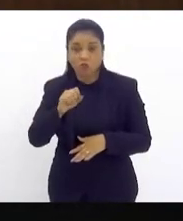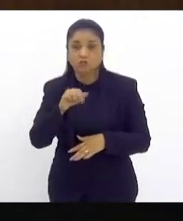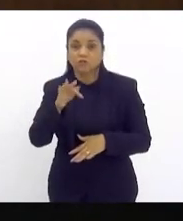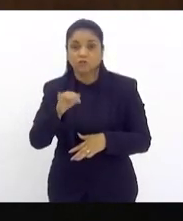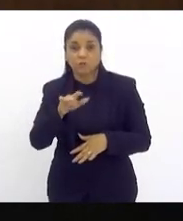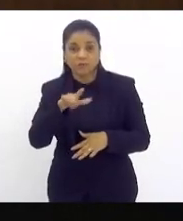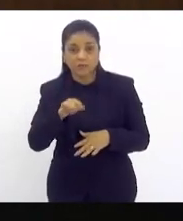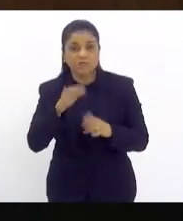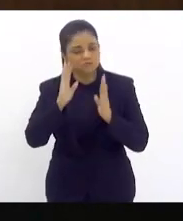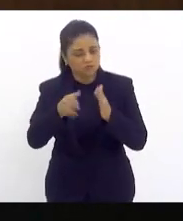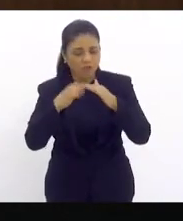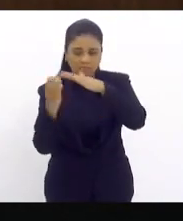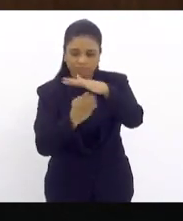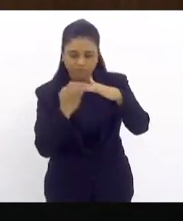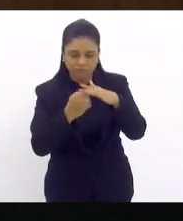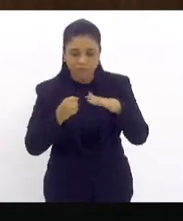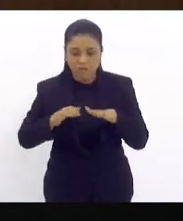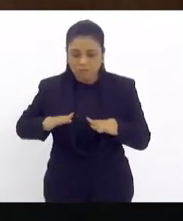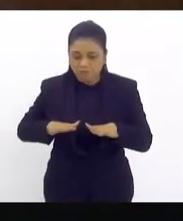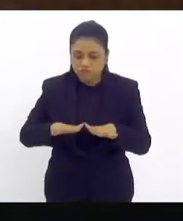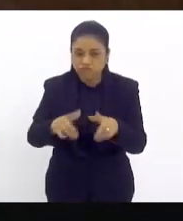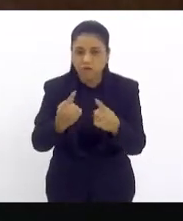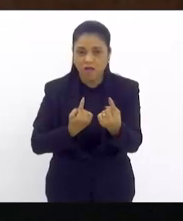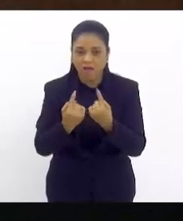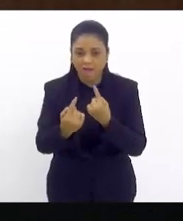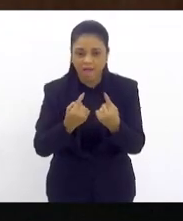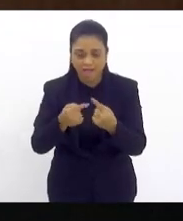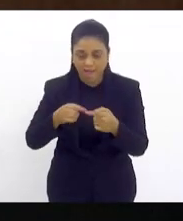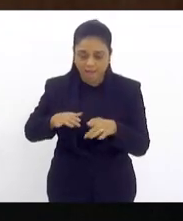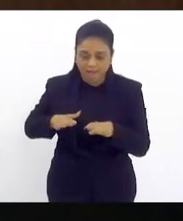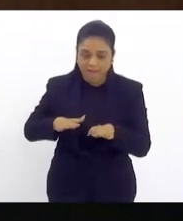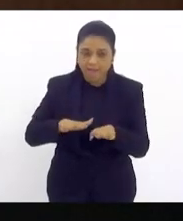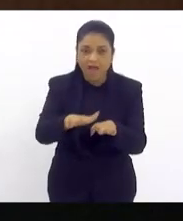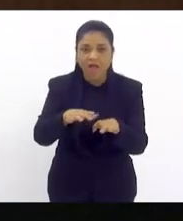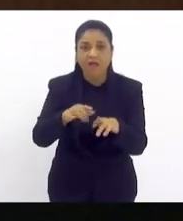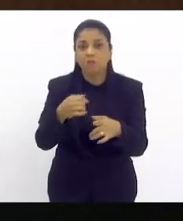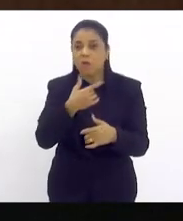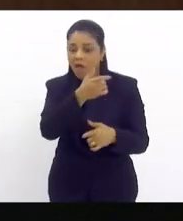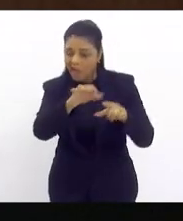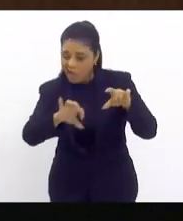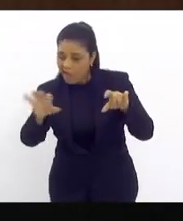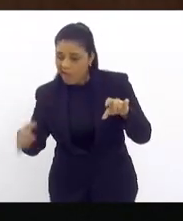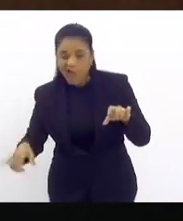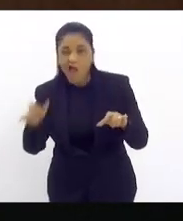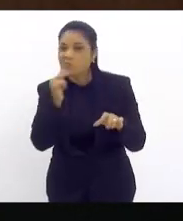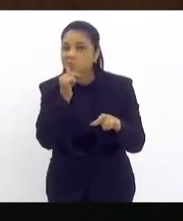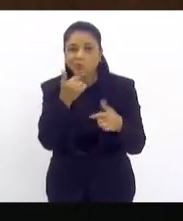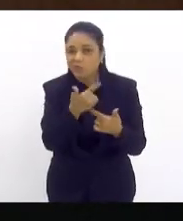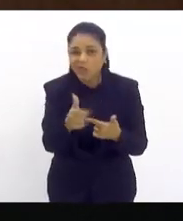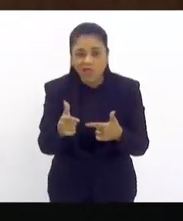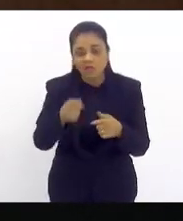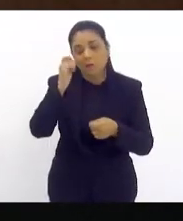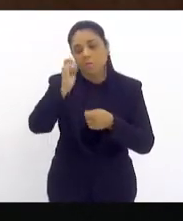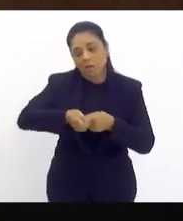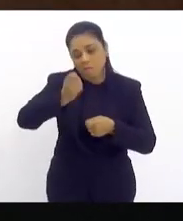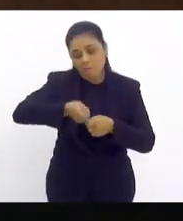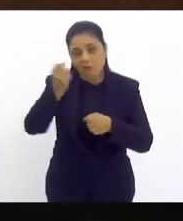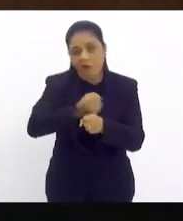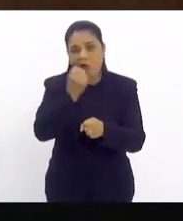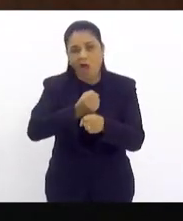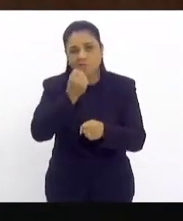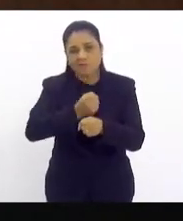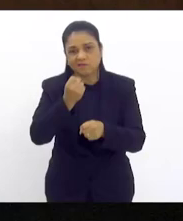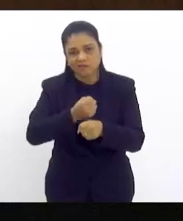fazem o asfaltamento, como não tem rede de água, depois tem que quebrar para botar rede de água. Então, tem essa polêmica aqui